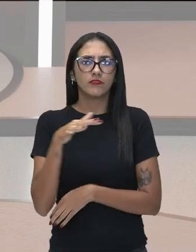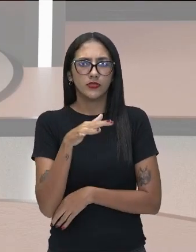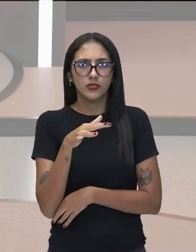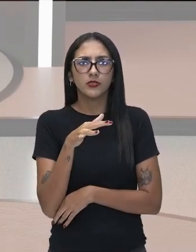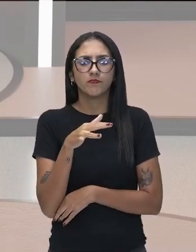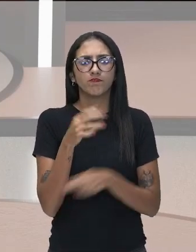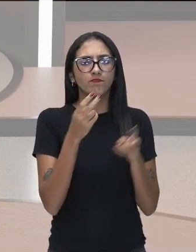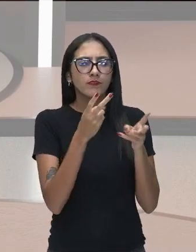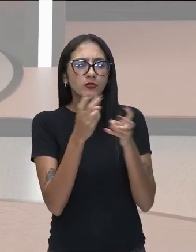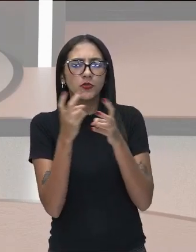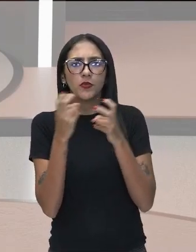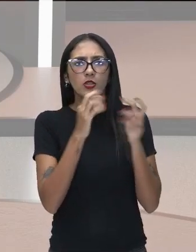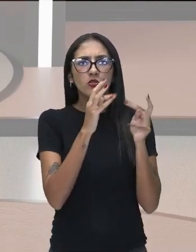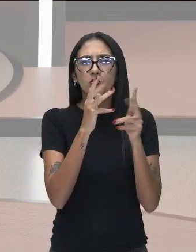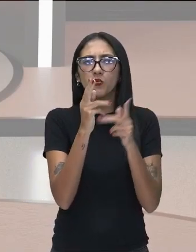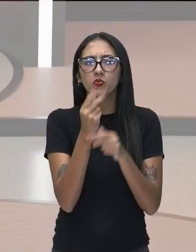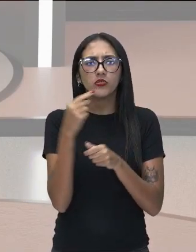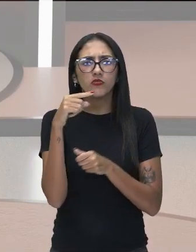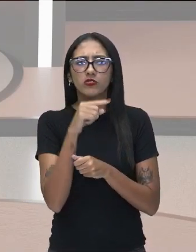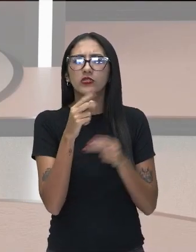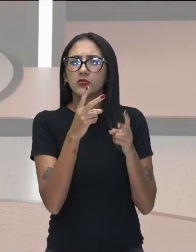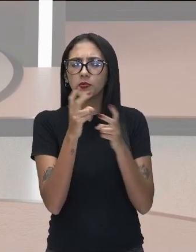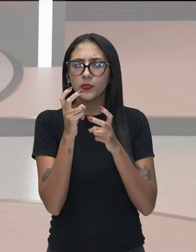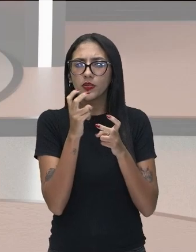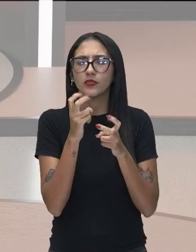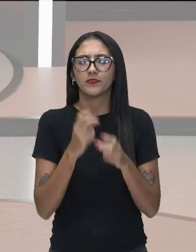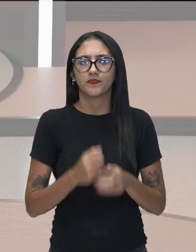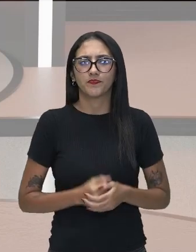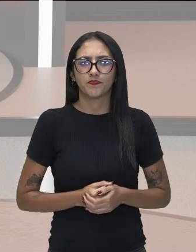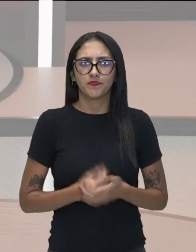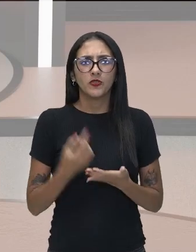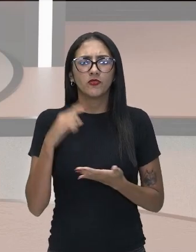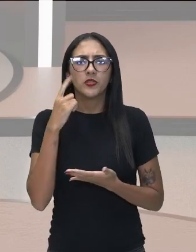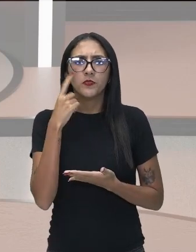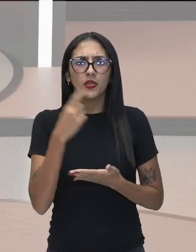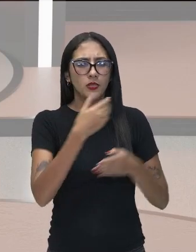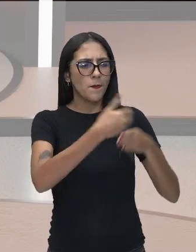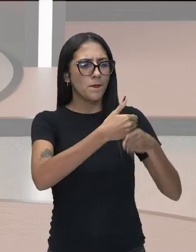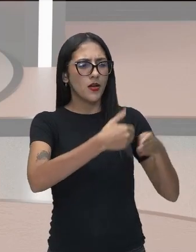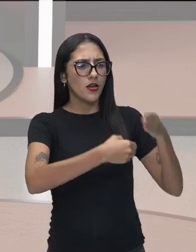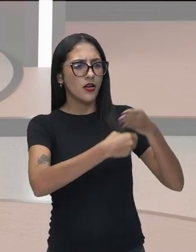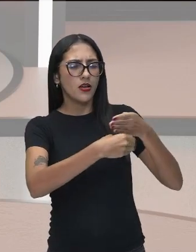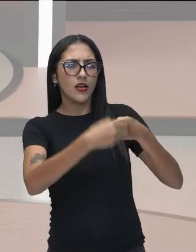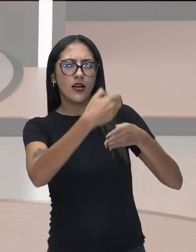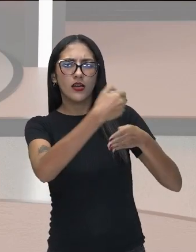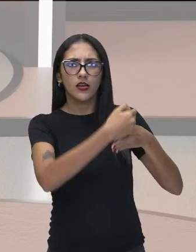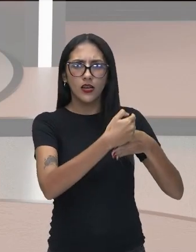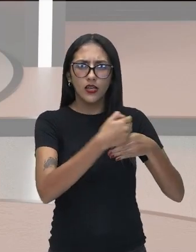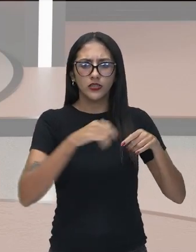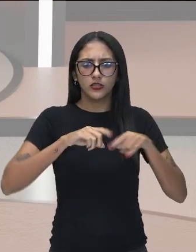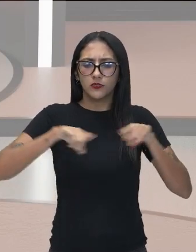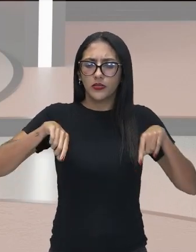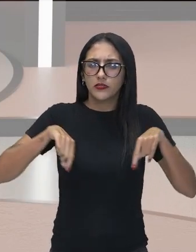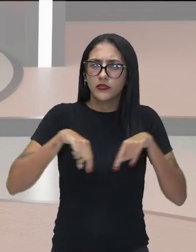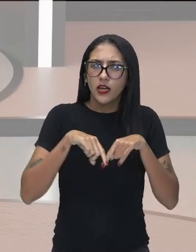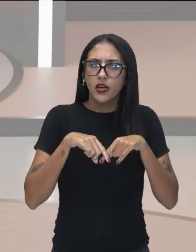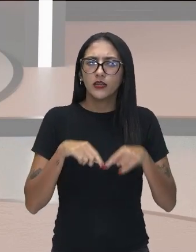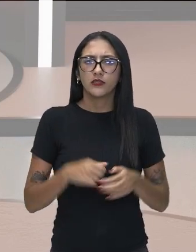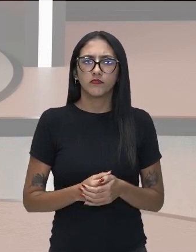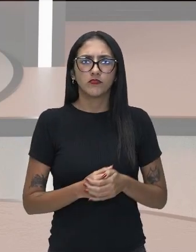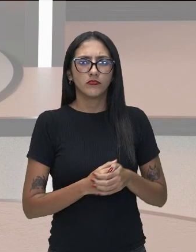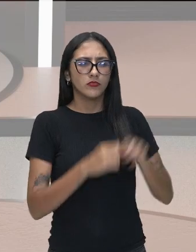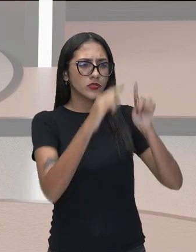identificar tudo que você está vendo. Você pode pensar aí nas paredes do lugar onde você está, nas